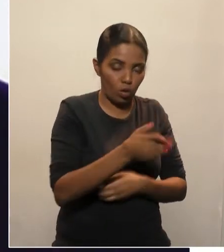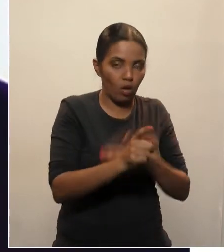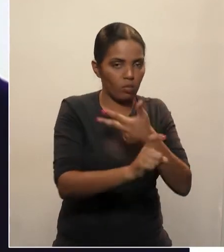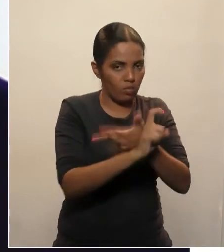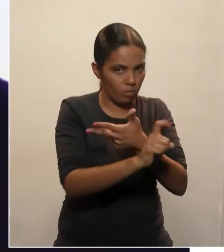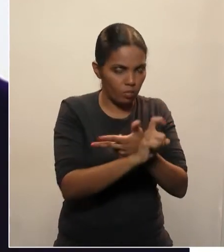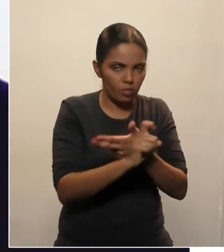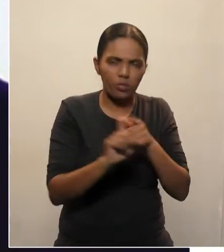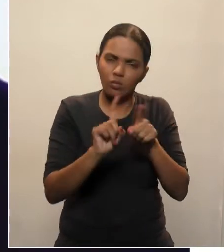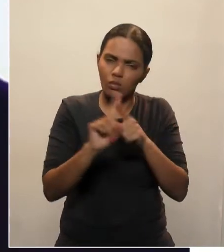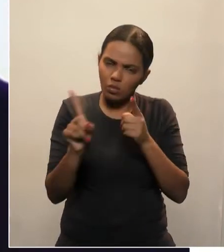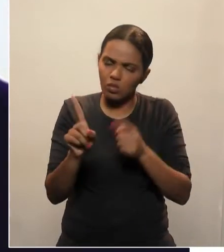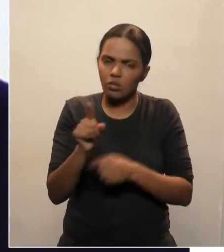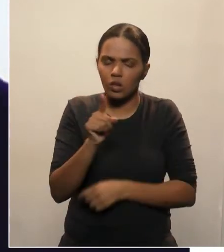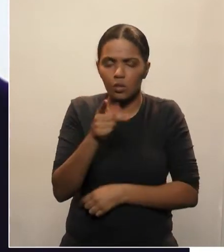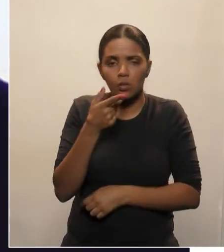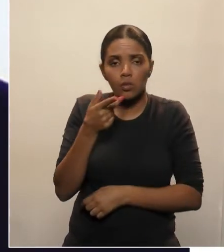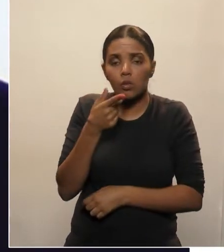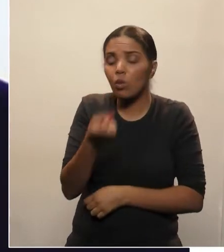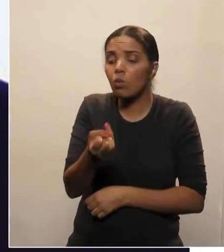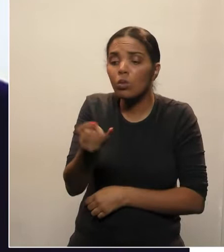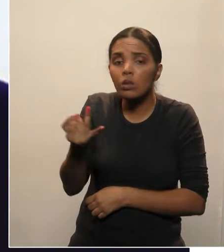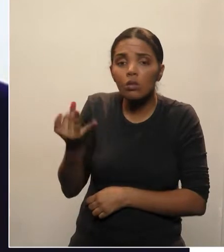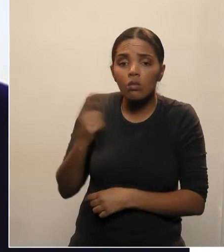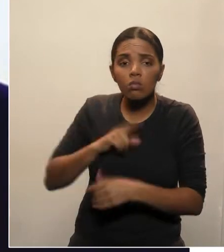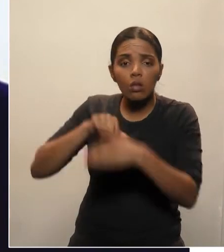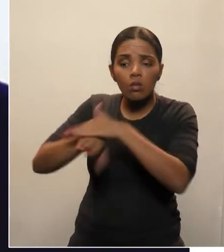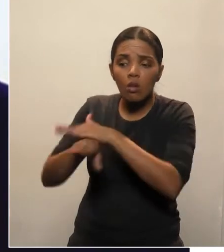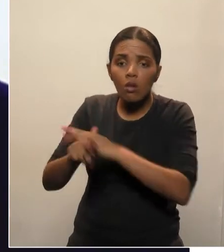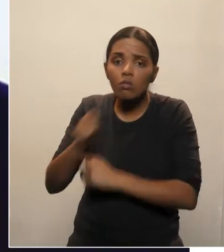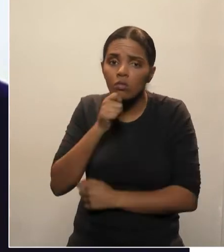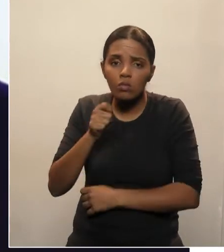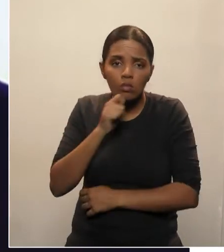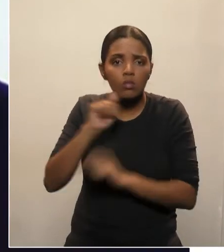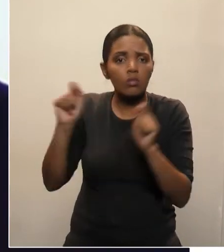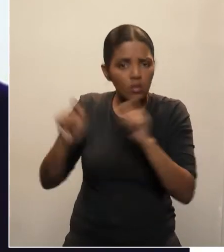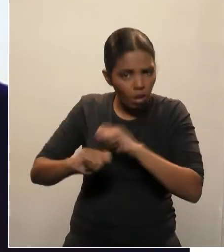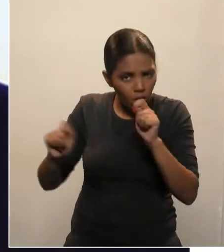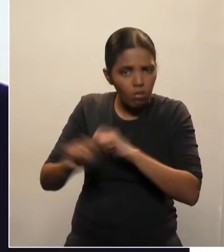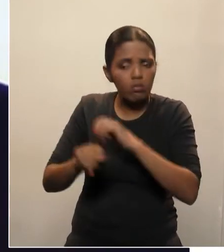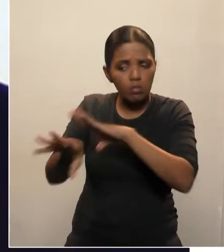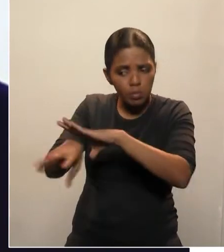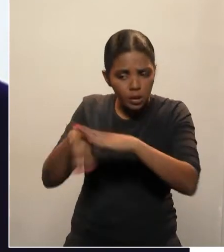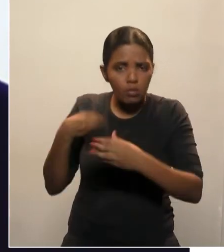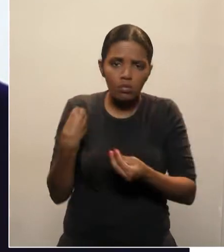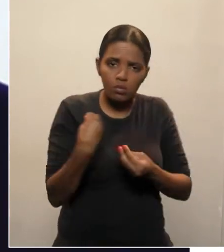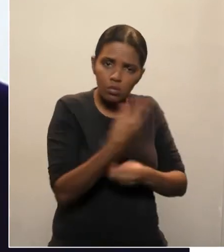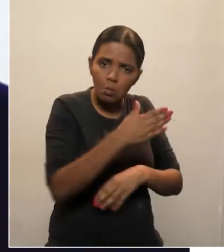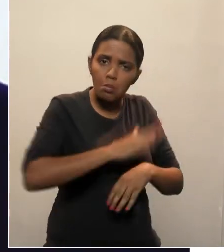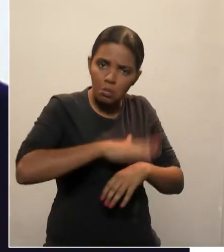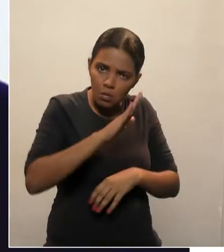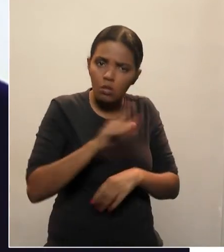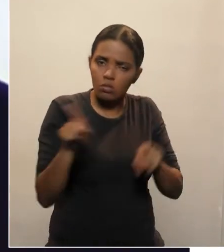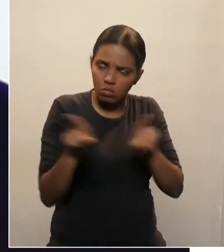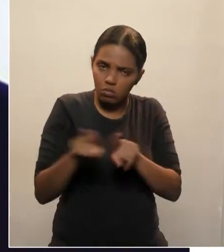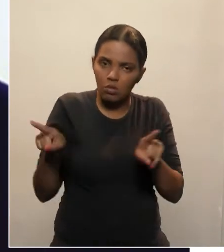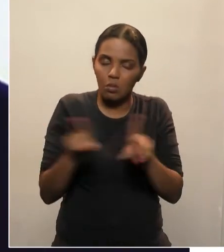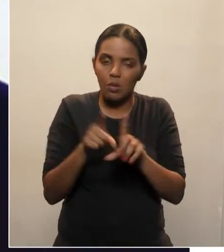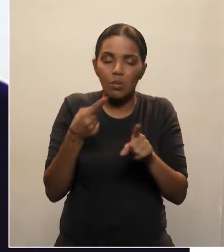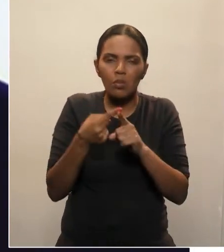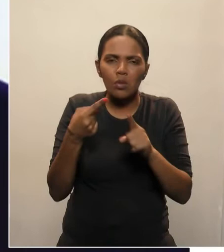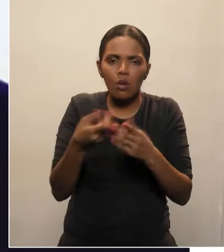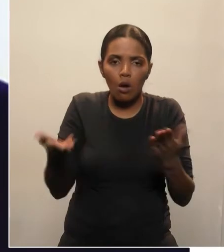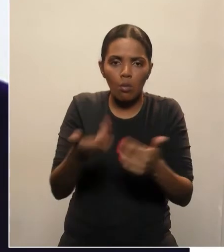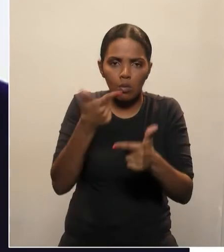Judiciário. se mostrou bastante sensibilizado, é um homem muito competente, decente, e tenho certeza que pode ajudar o combate a essa epidemia